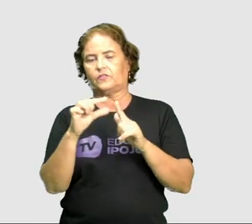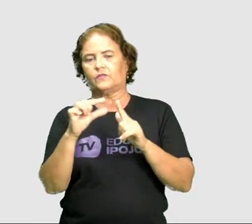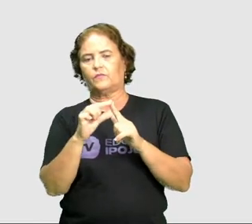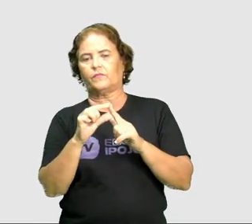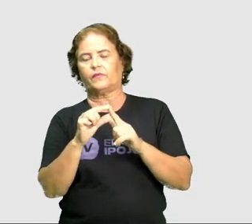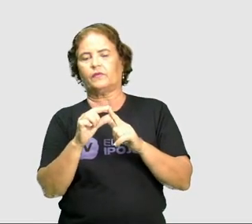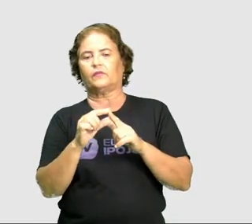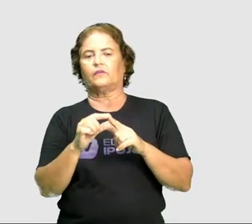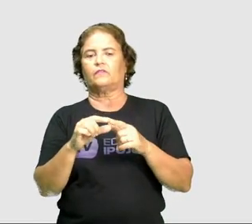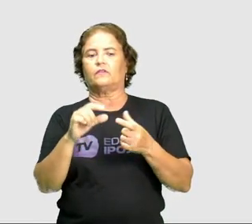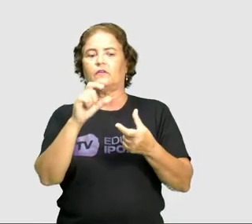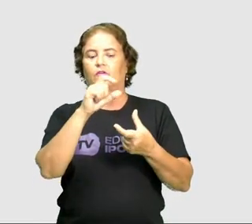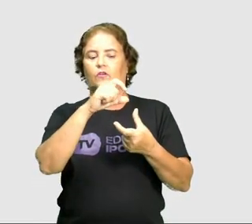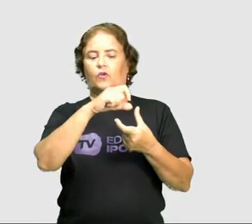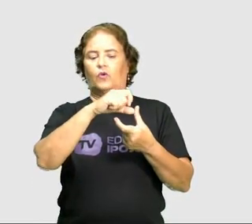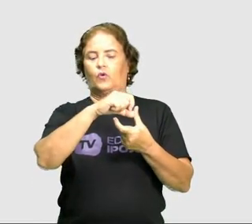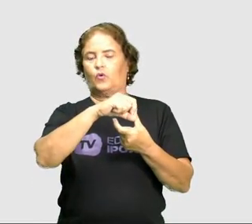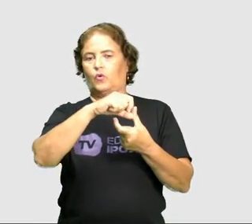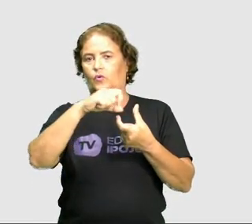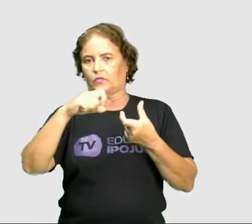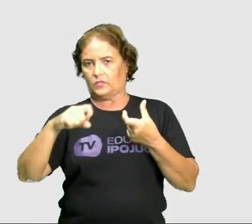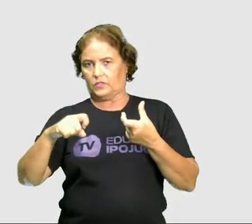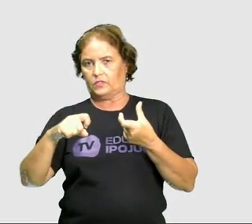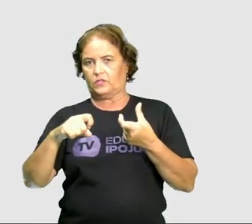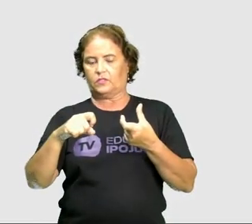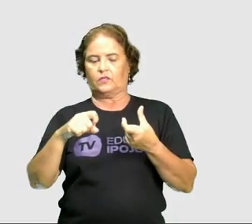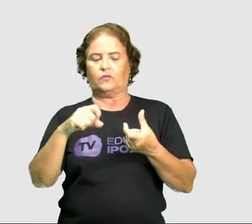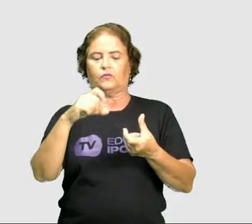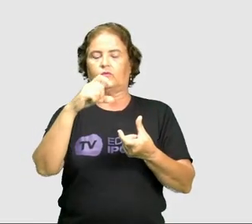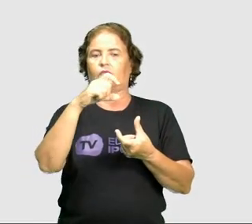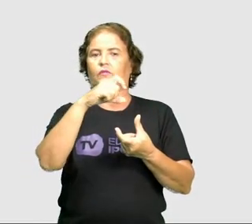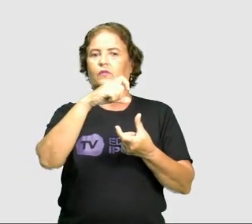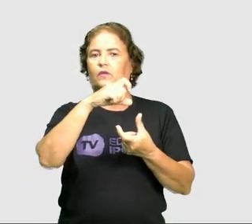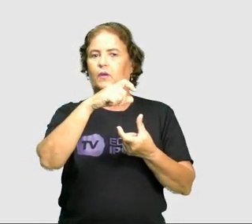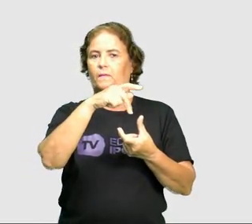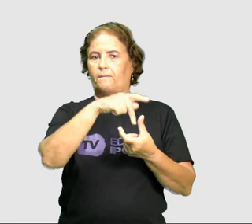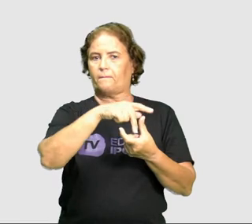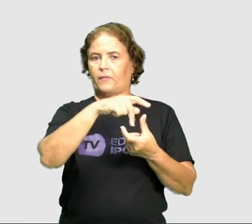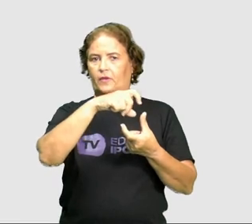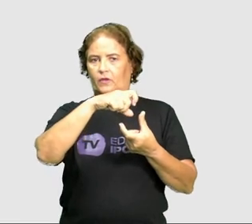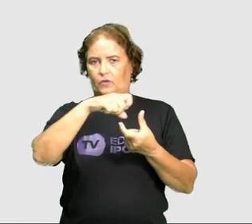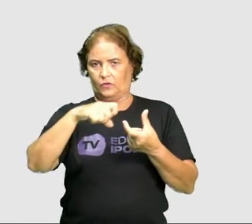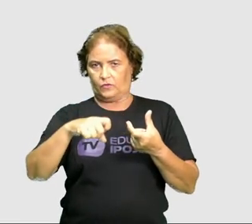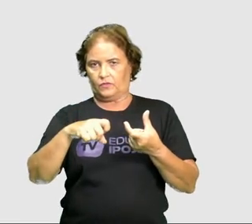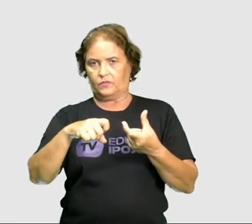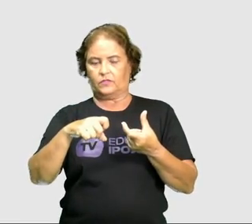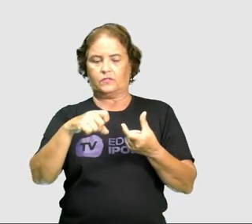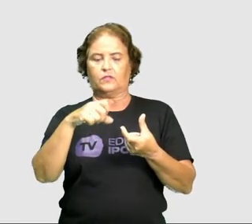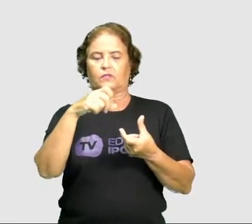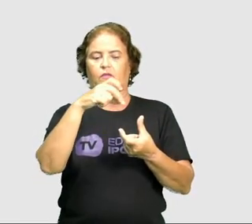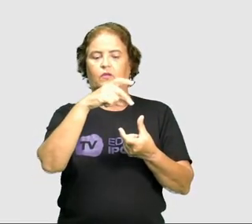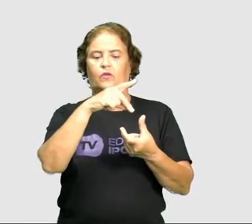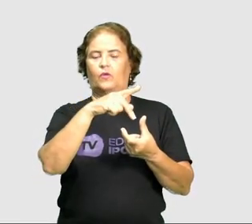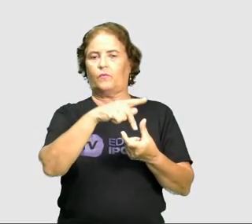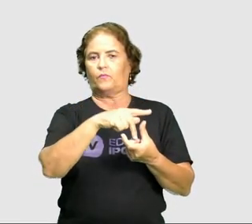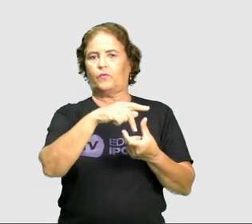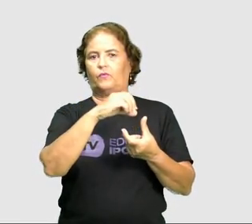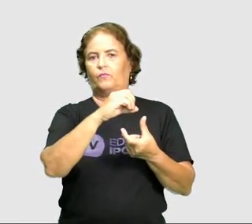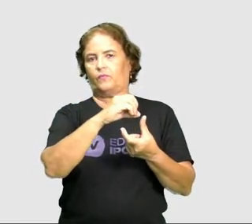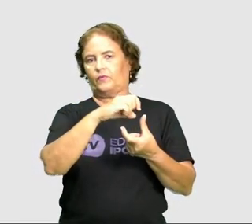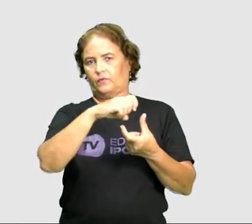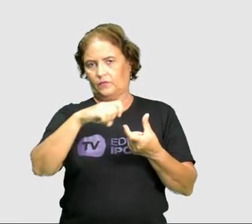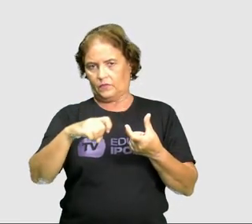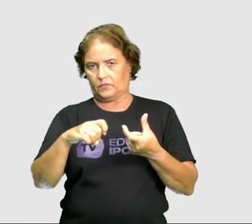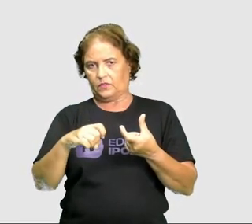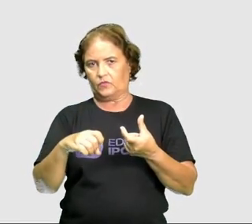proparoxítonas? Eu vou procurar palavras, pesquisar palavras que têm um acento, e depois eu vou fazer uma